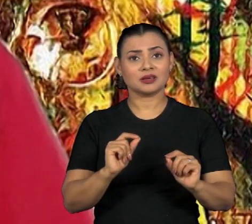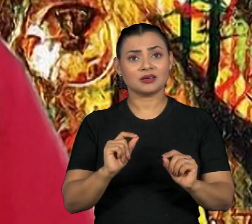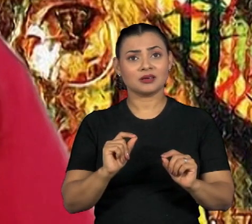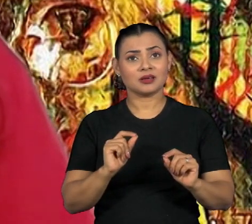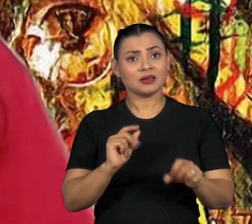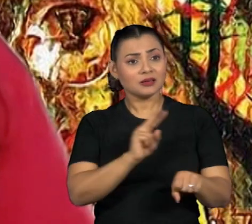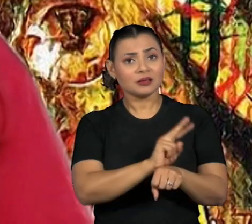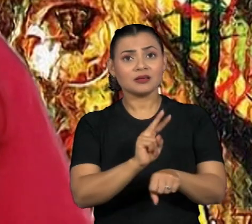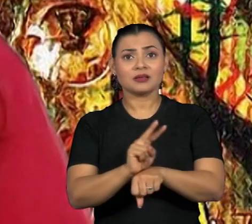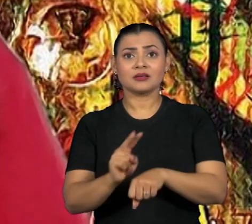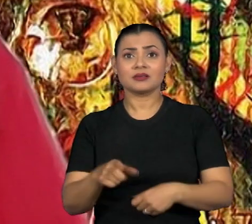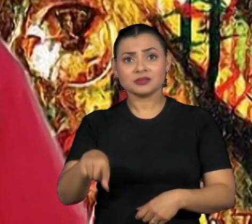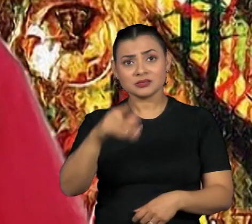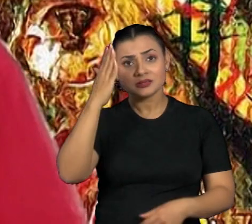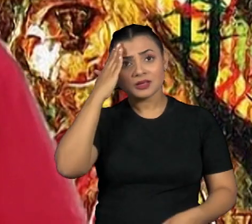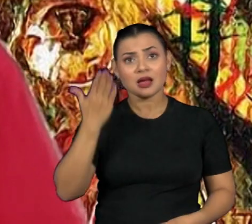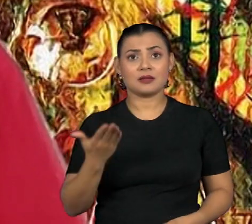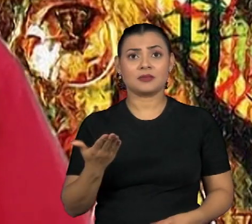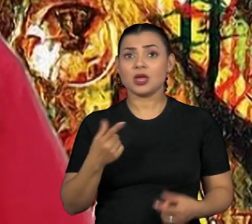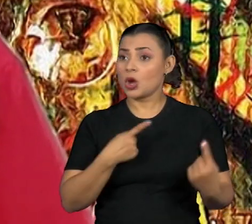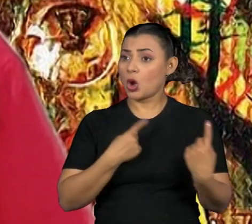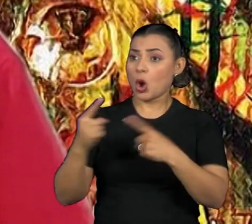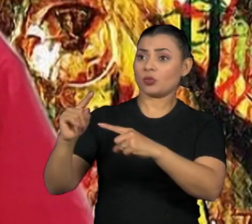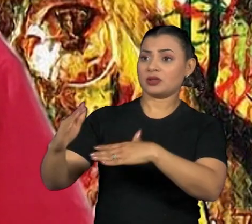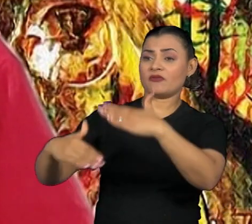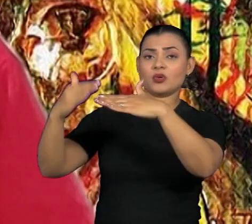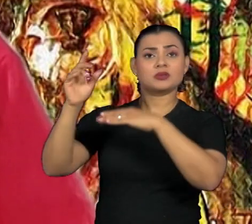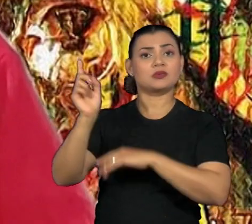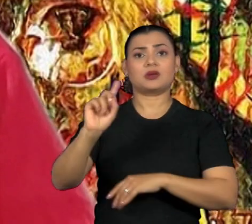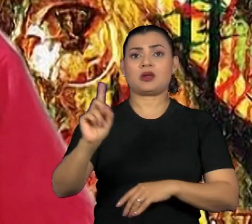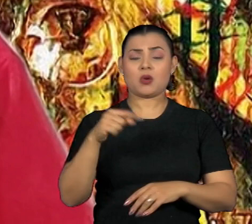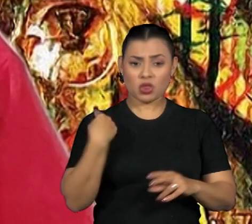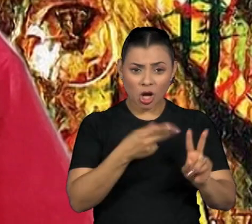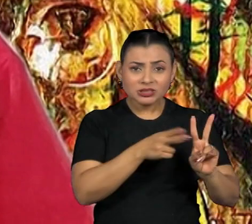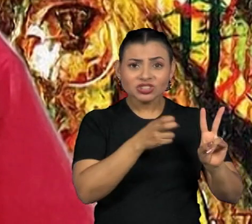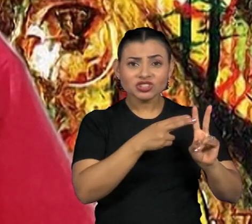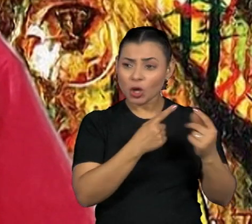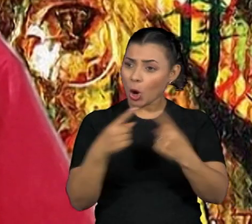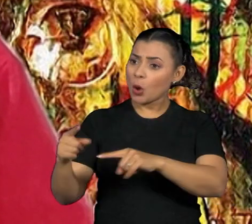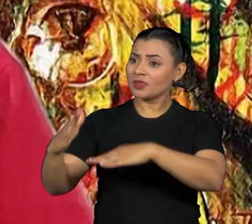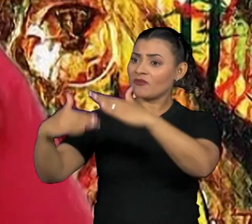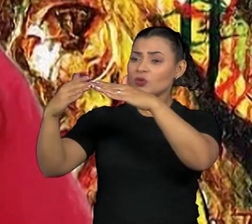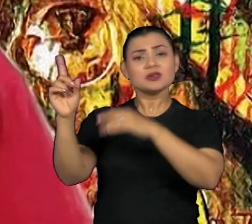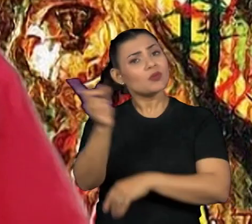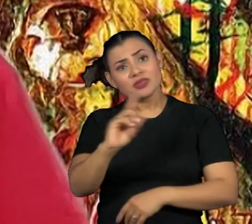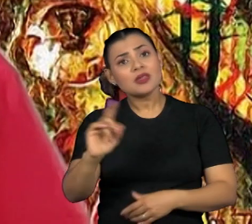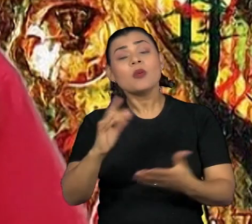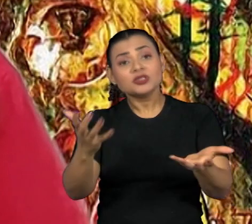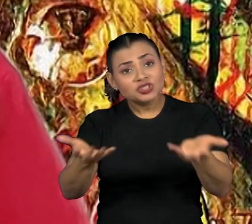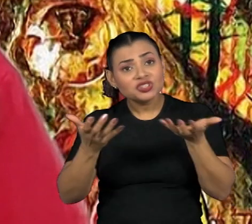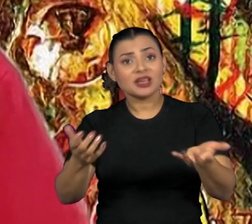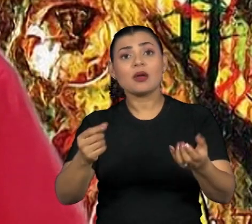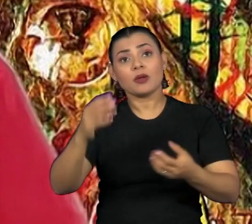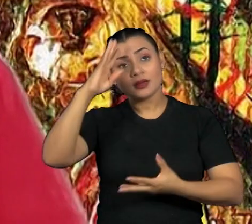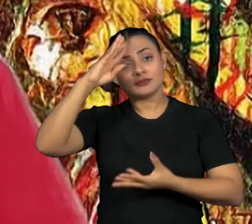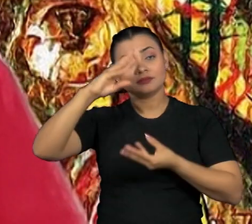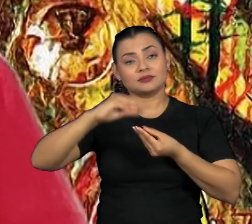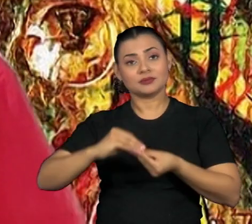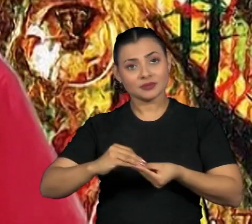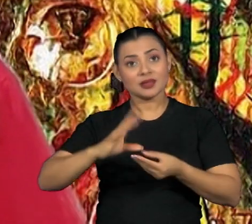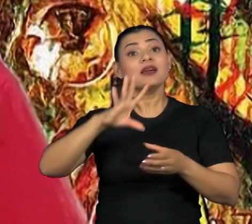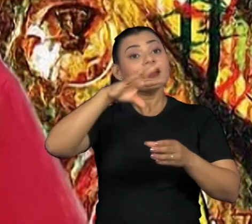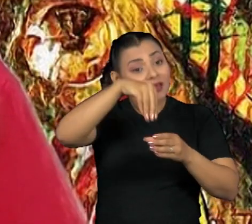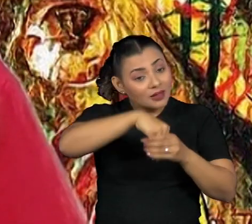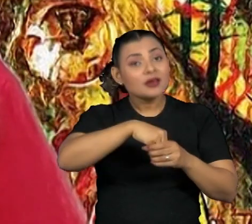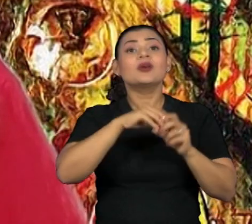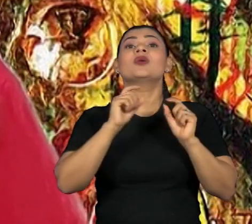vocês sabem disso? Nós não somos contra o progresso. A gente só quer que as pessoas tenham entendimento do que é trabalhar mesmo essa